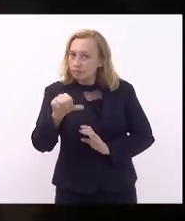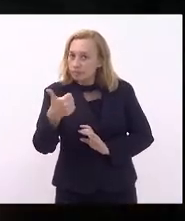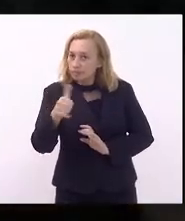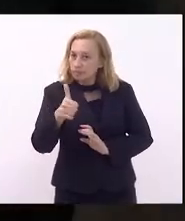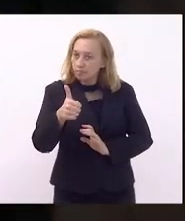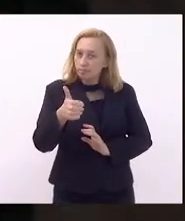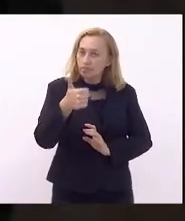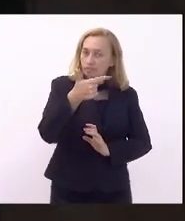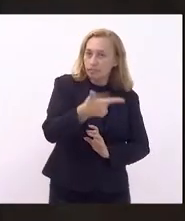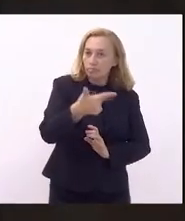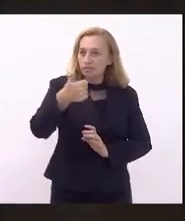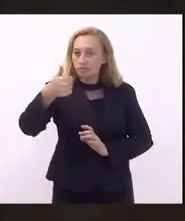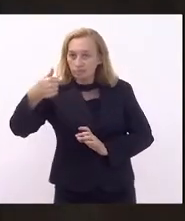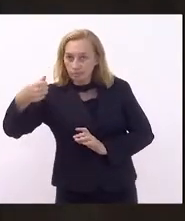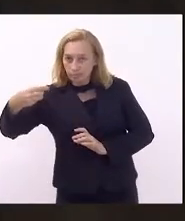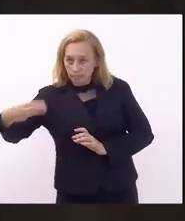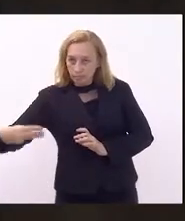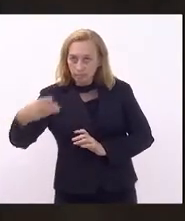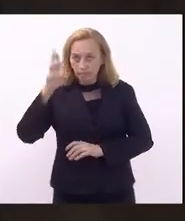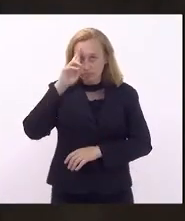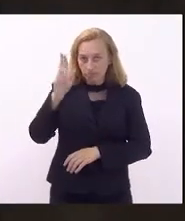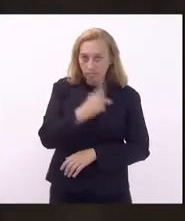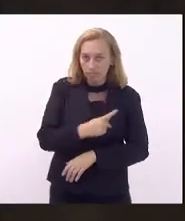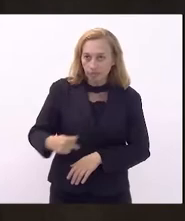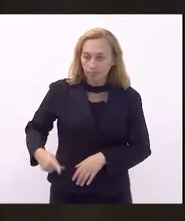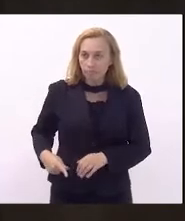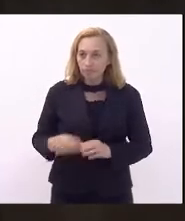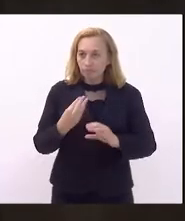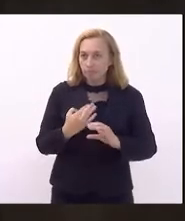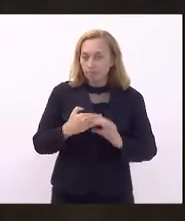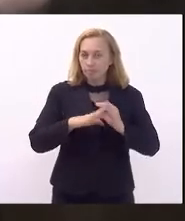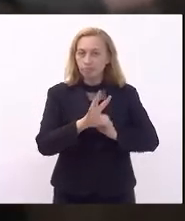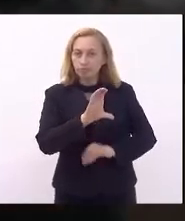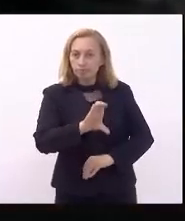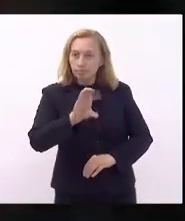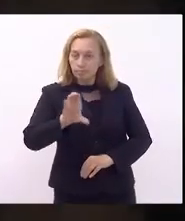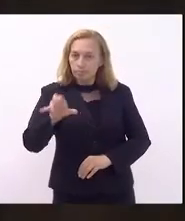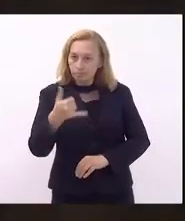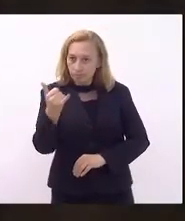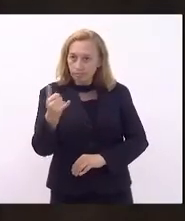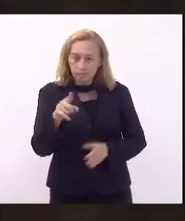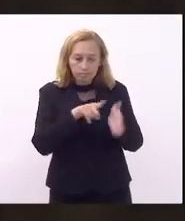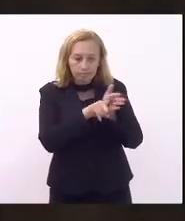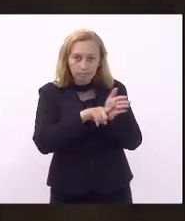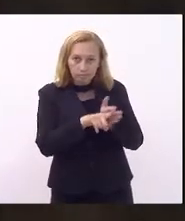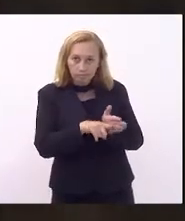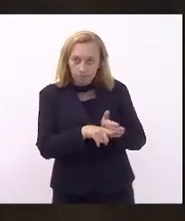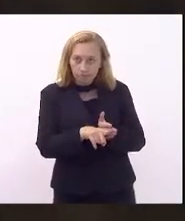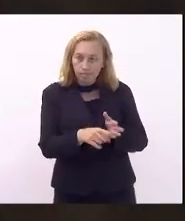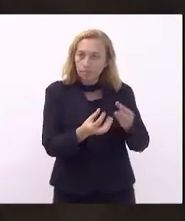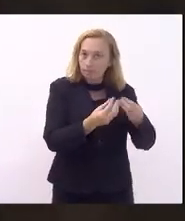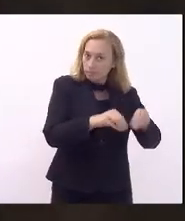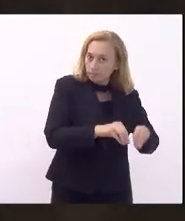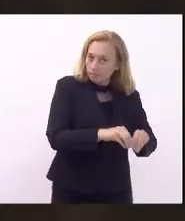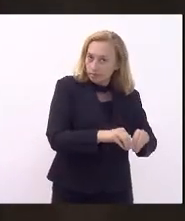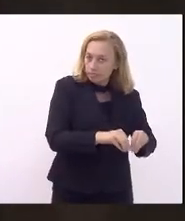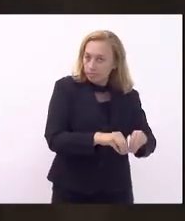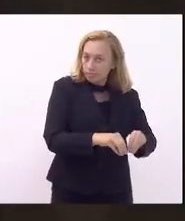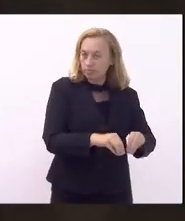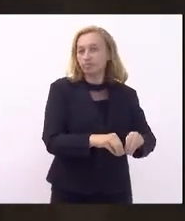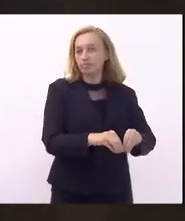de 2003, Sr. Presidente. Encaminhar à CCJ para examinar a hipótese de prejudicabilidade